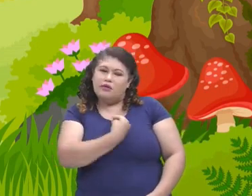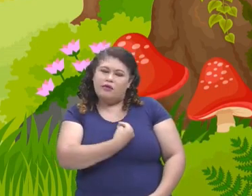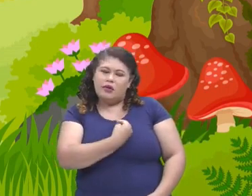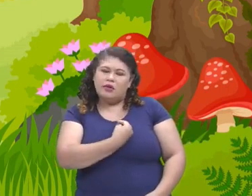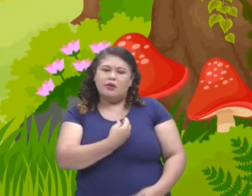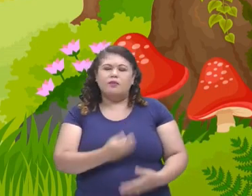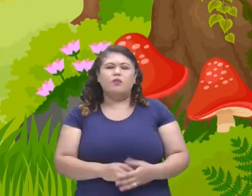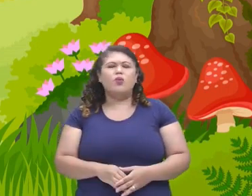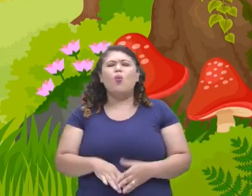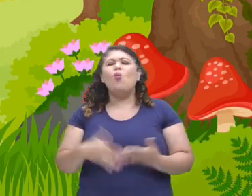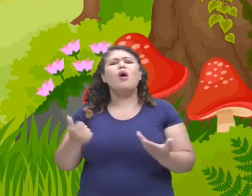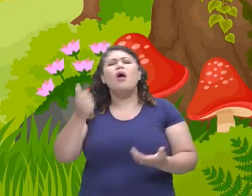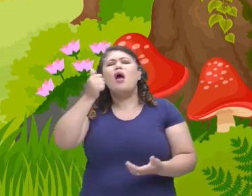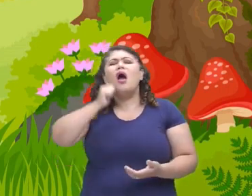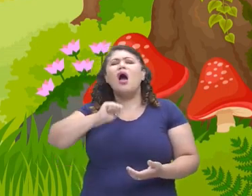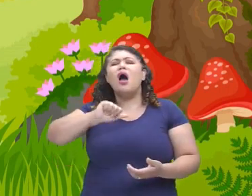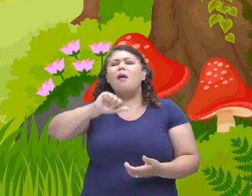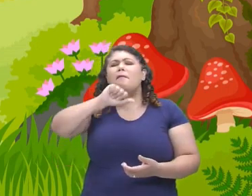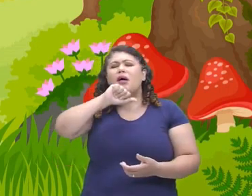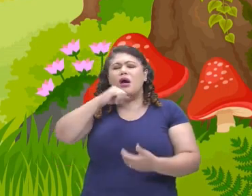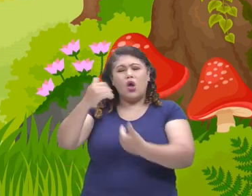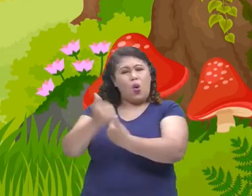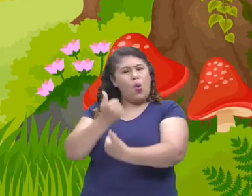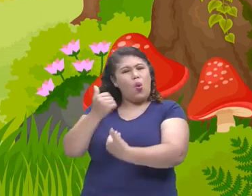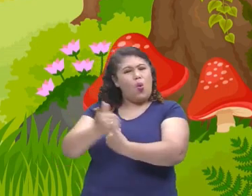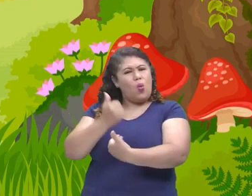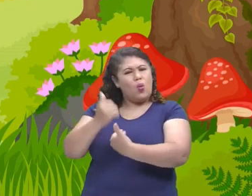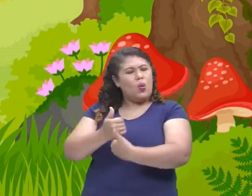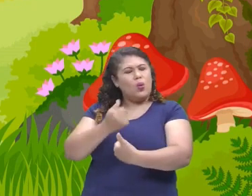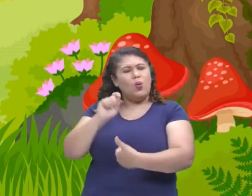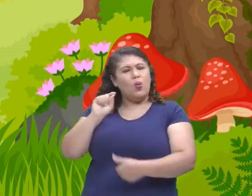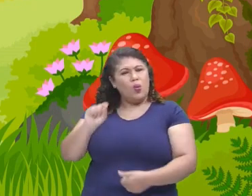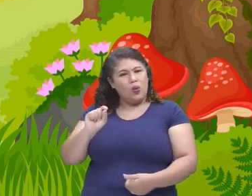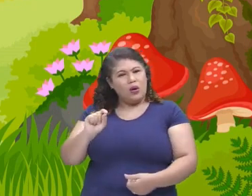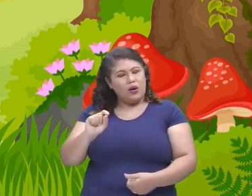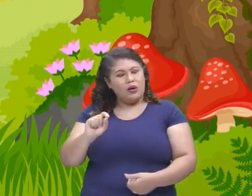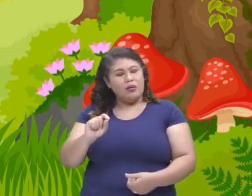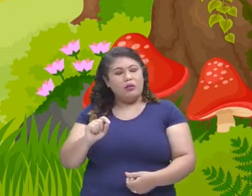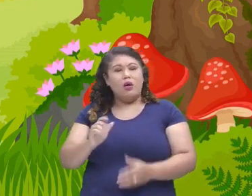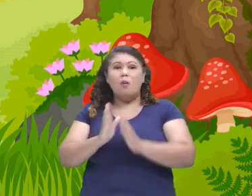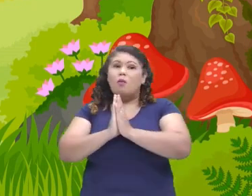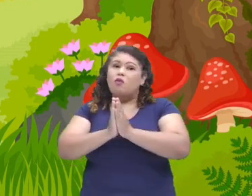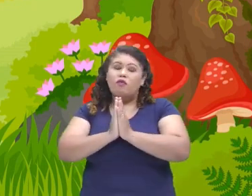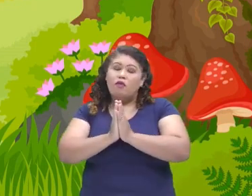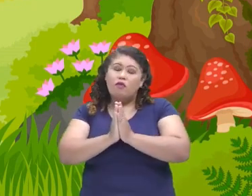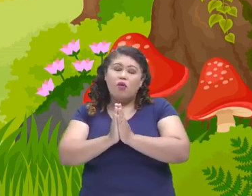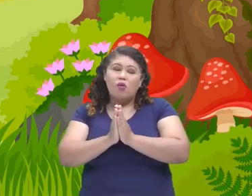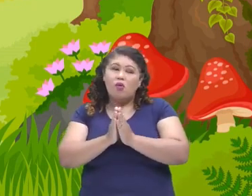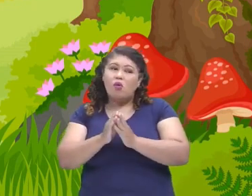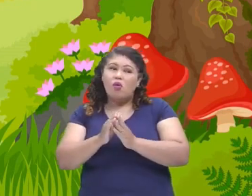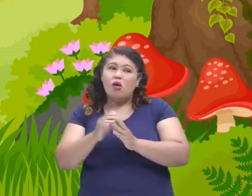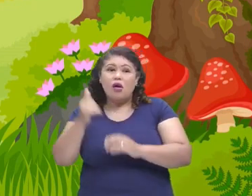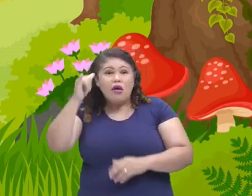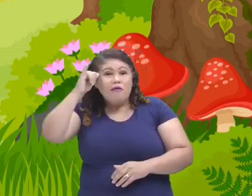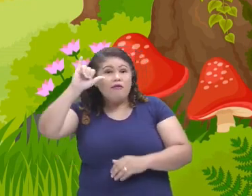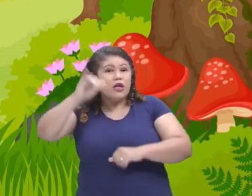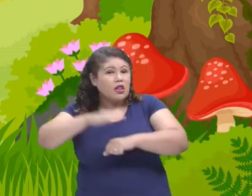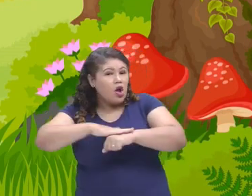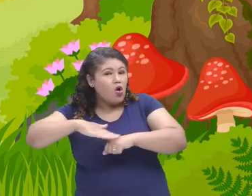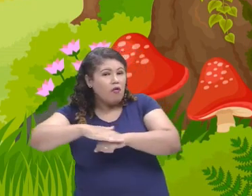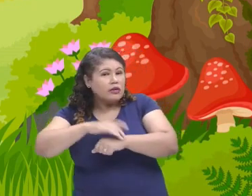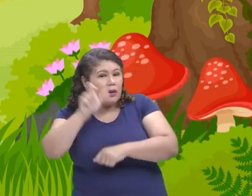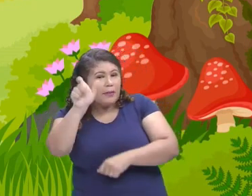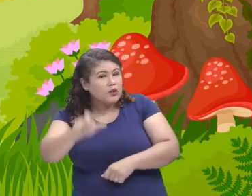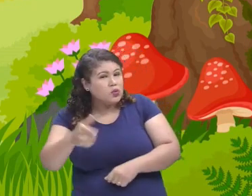Vermelho falou quando ela estava saindo? Para ela não falar com ninguém, não é verdade? E o que foi que a Chapeuzinho